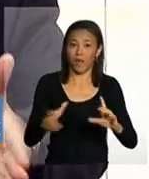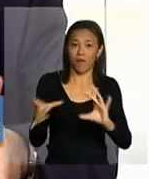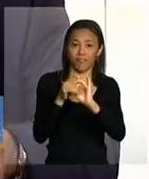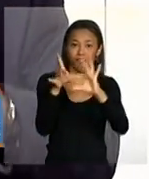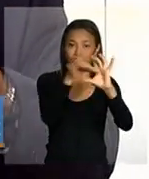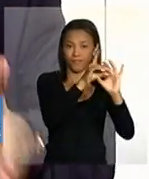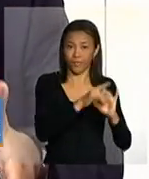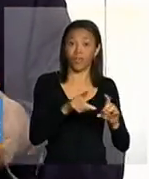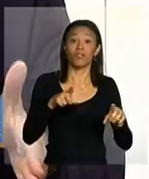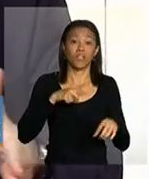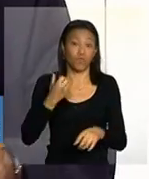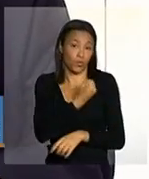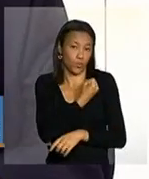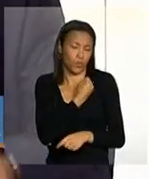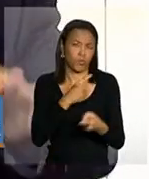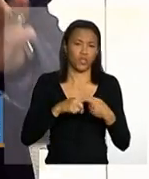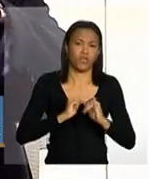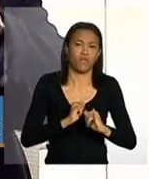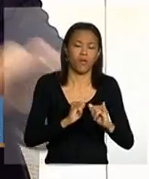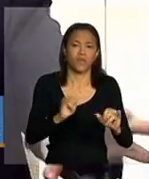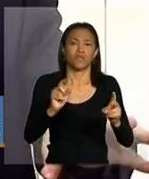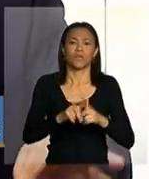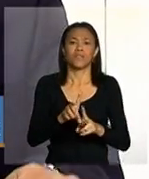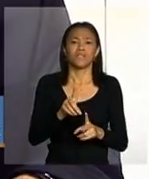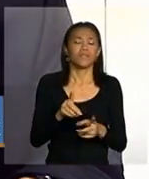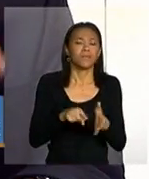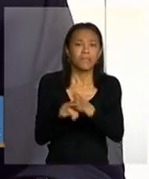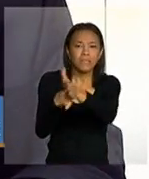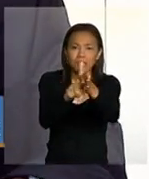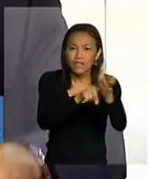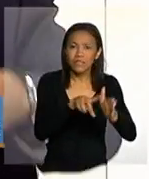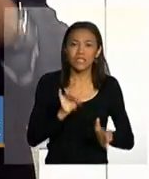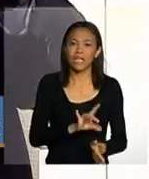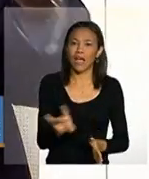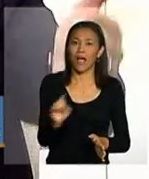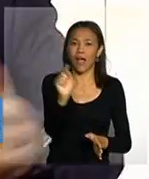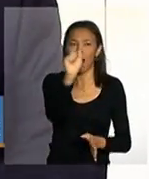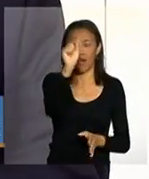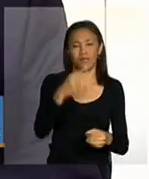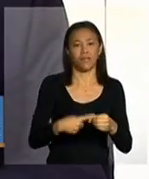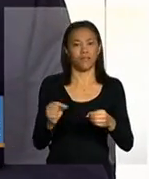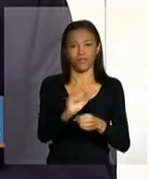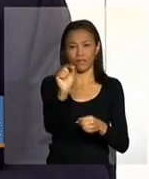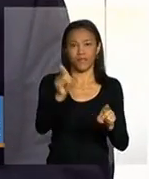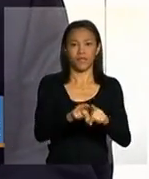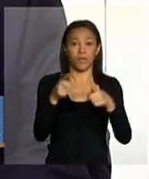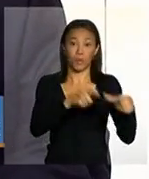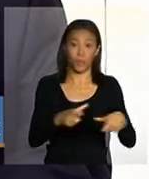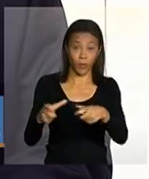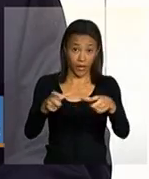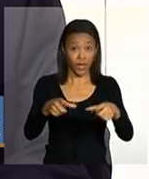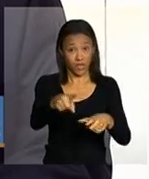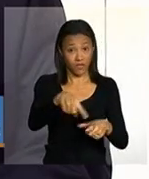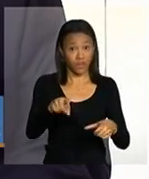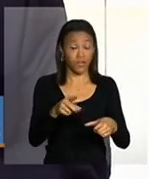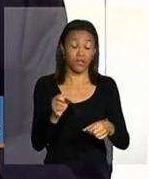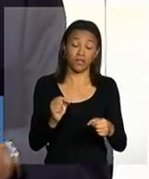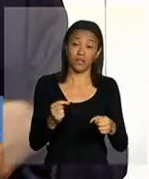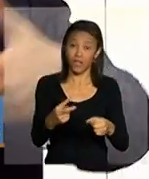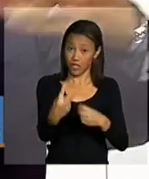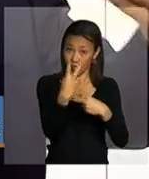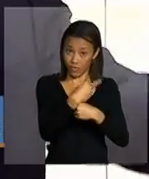temos números informações dados de cada bairro de cada município e os colegas que nos acompanham dos municípios e estados